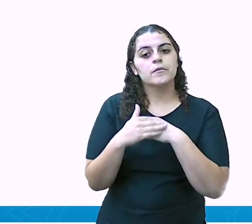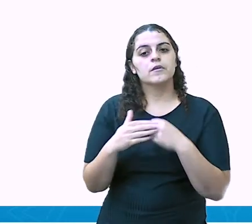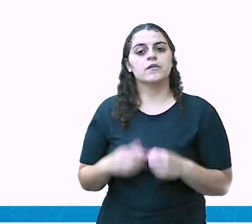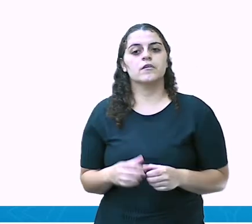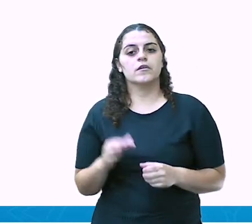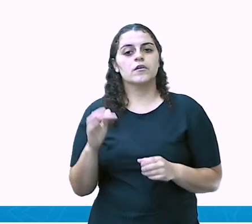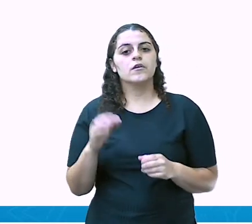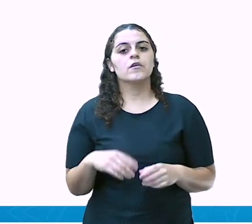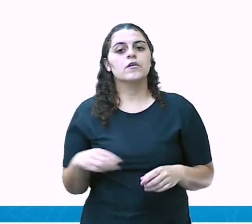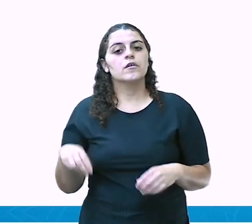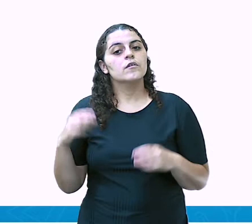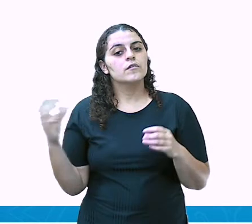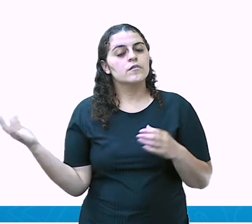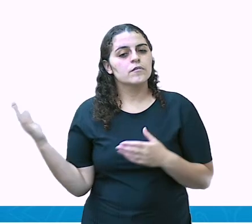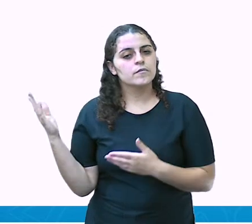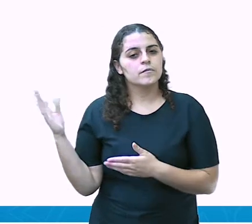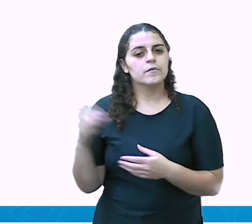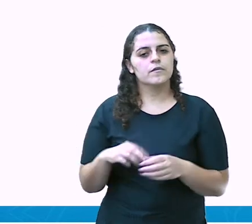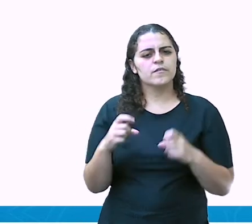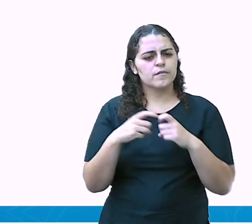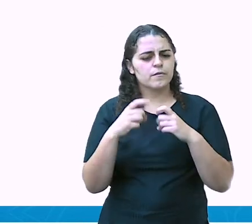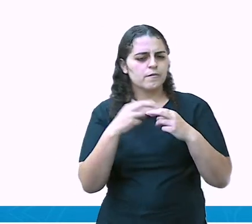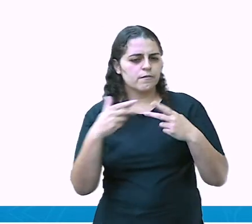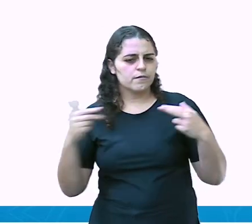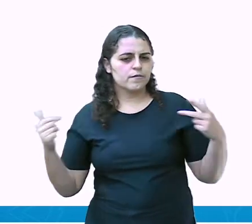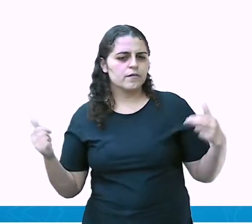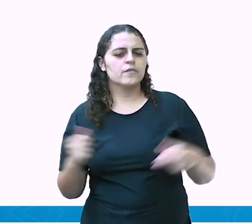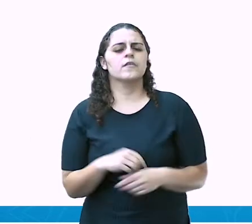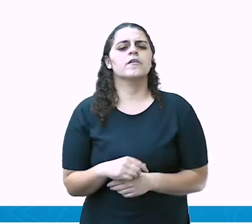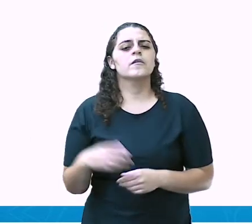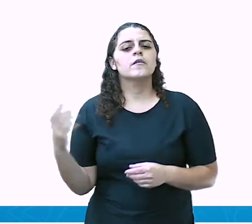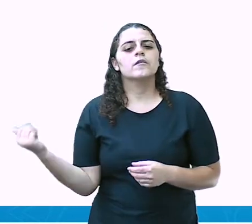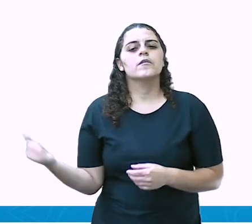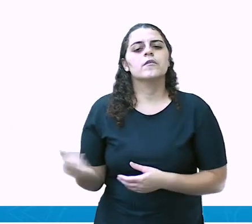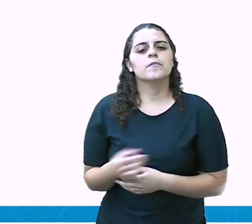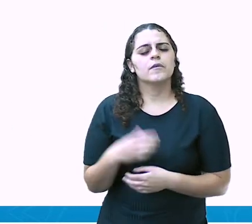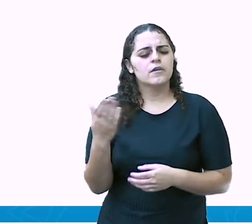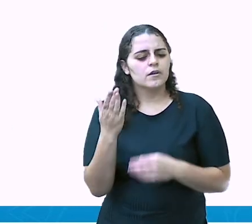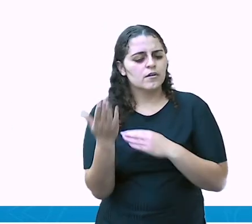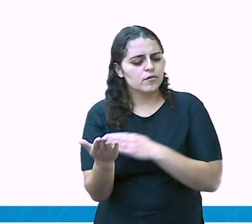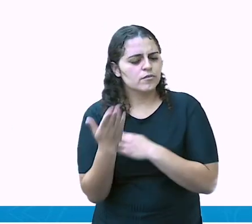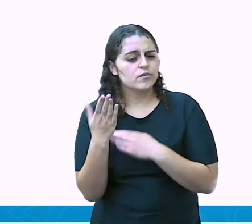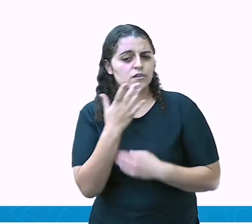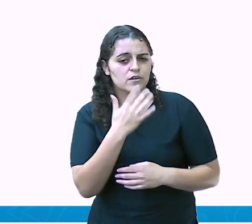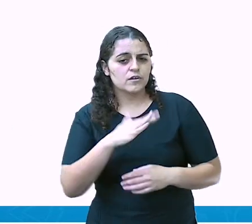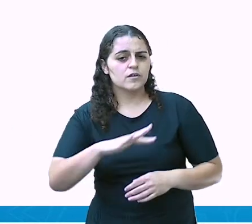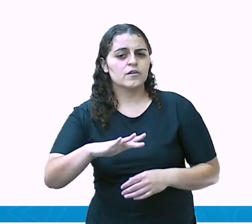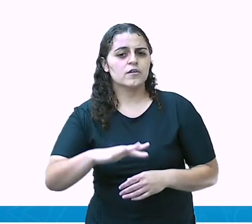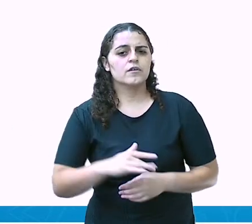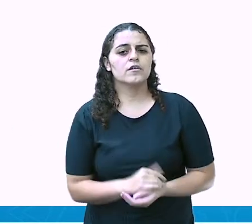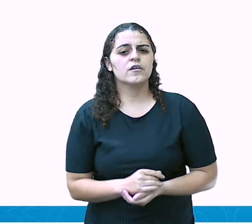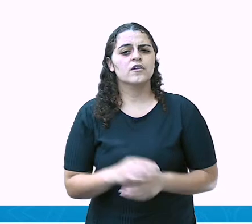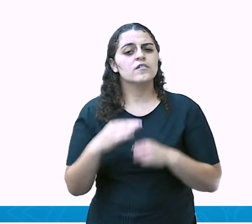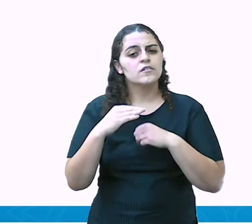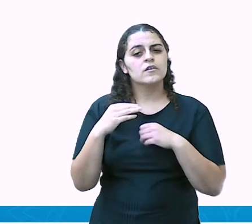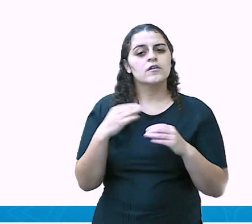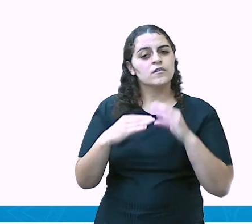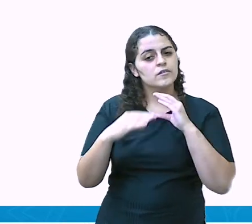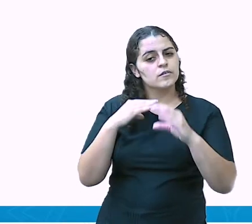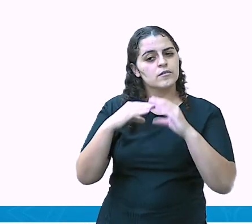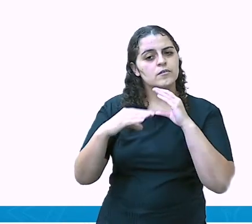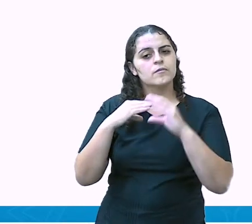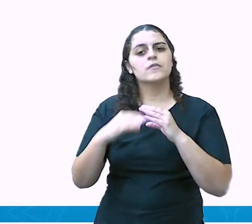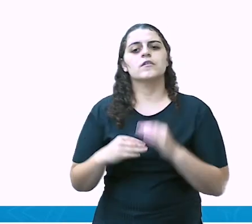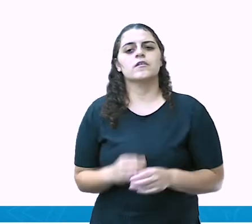vezes do neurologista para ajudar com a medicação, para diminuir aí essa ansiedade, ajudar a criança a se comunicar em outras